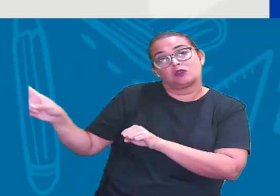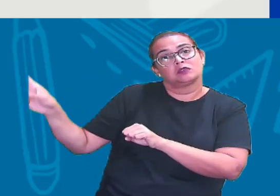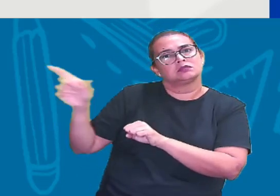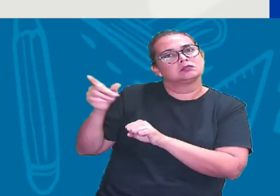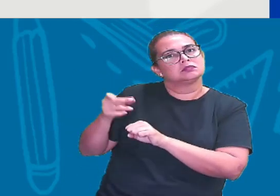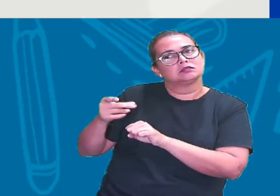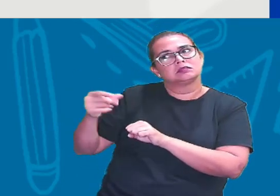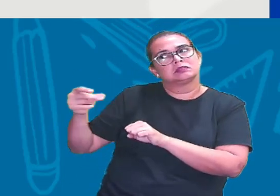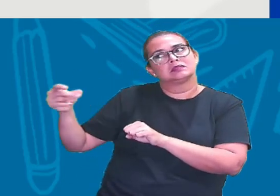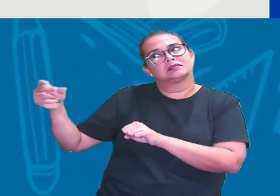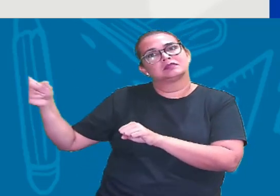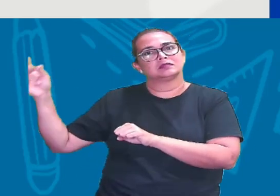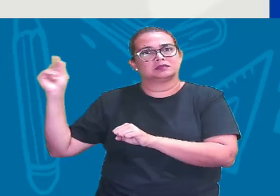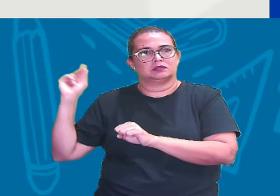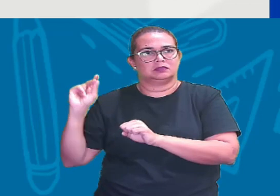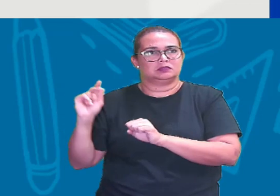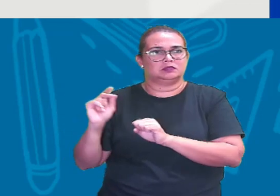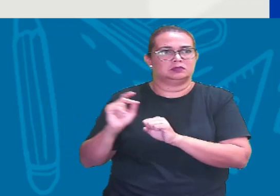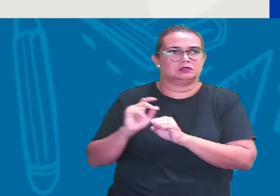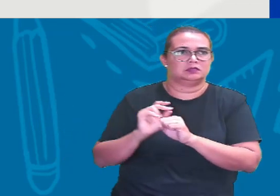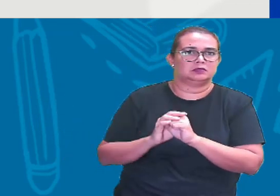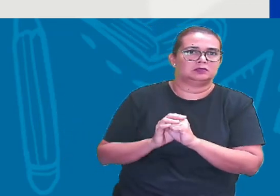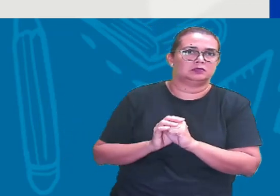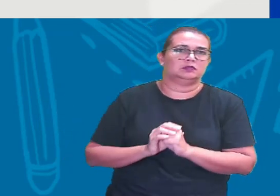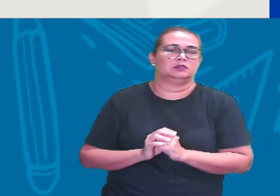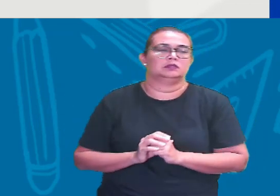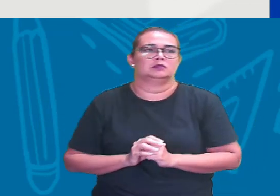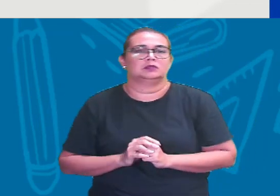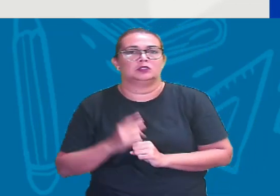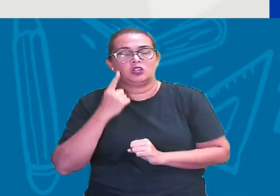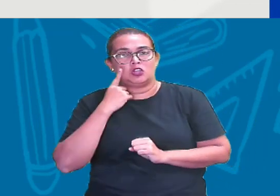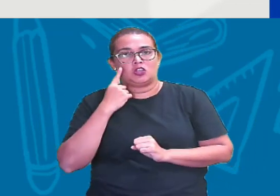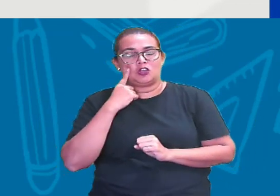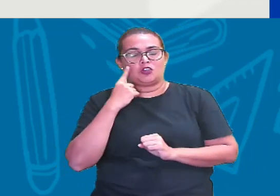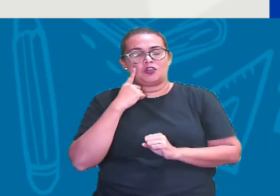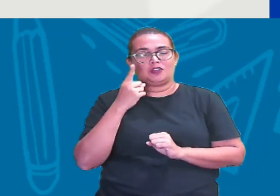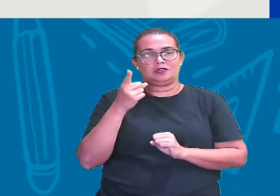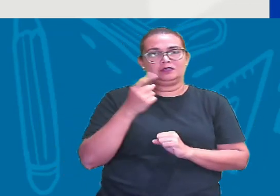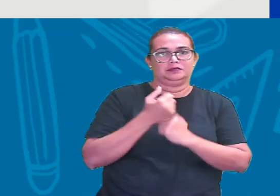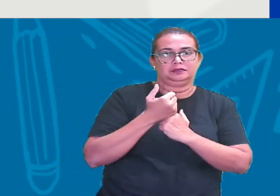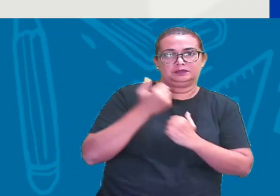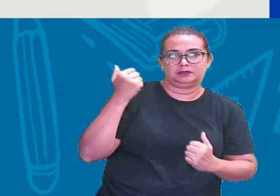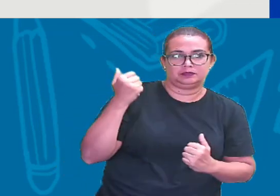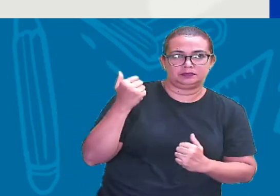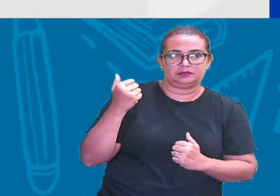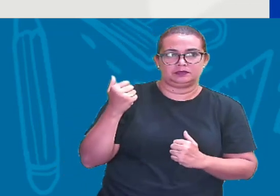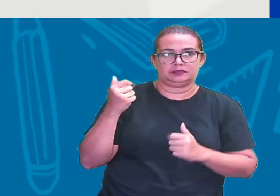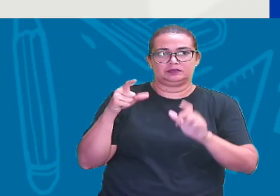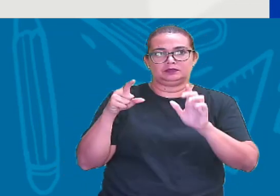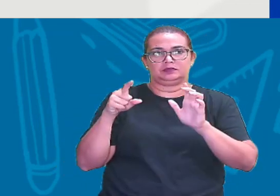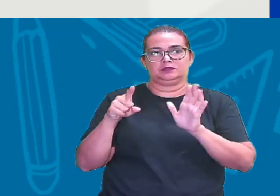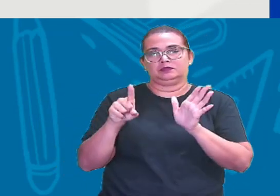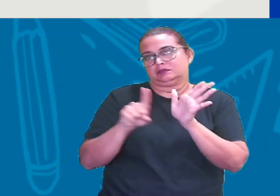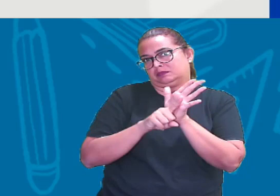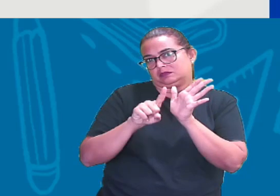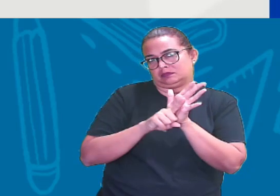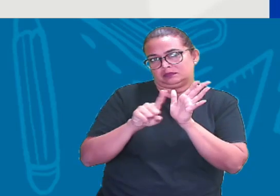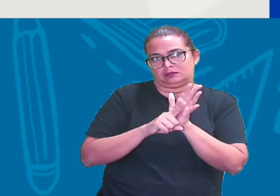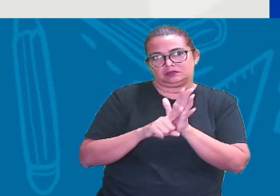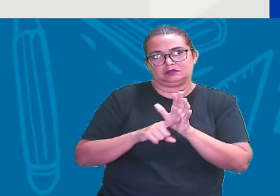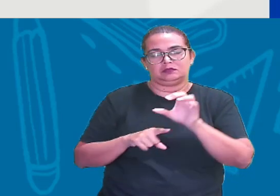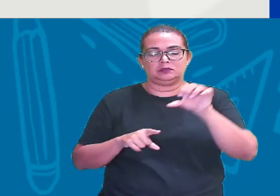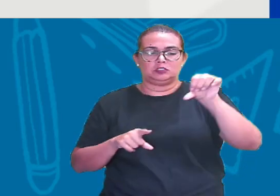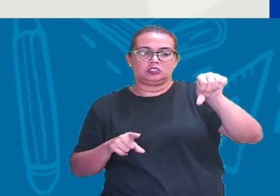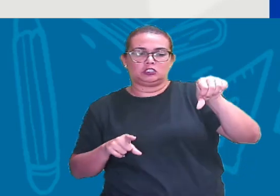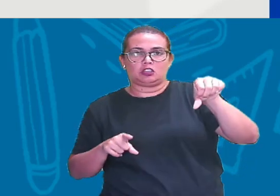infinitos Tá certo? Olha uma representação aqui, ó, gente De subtração 9